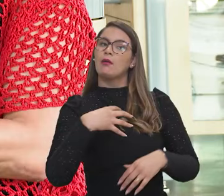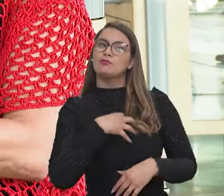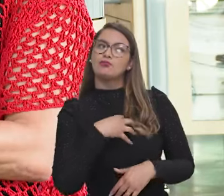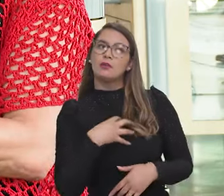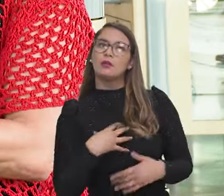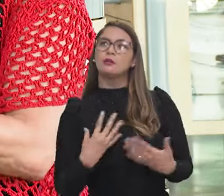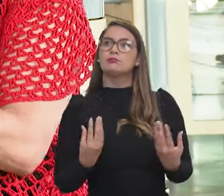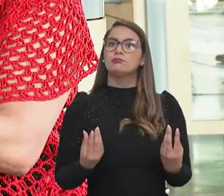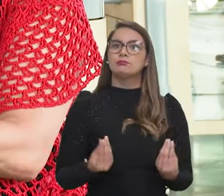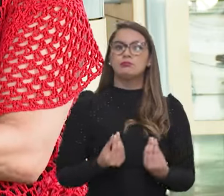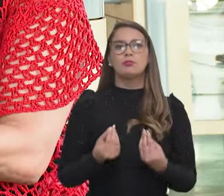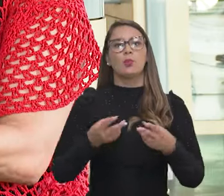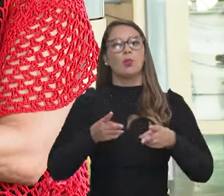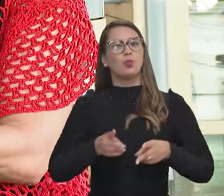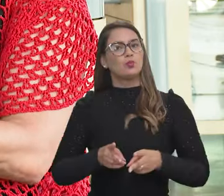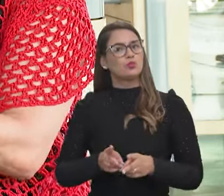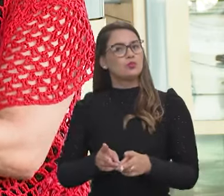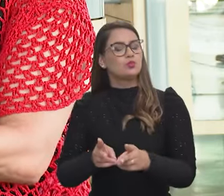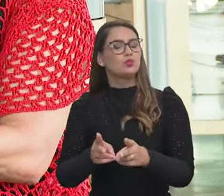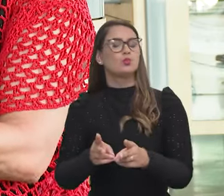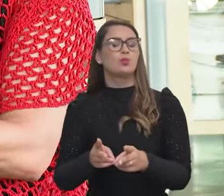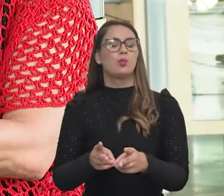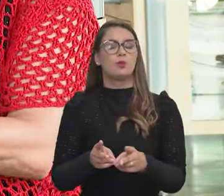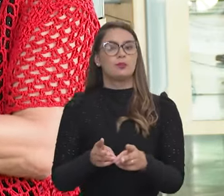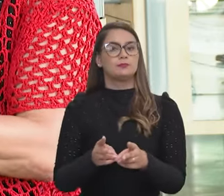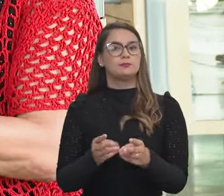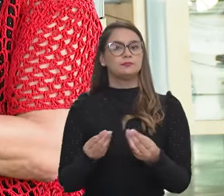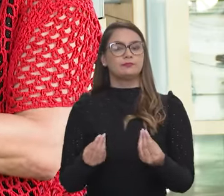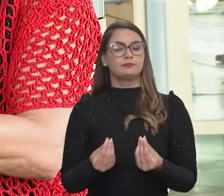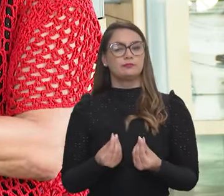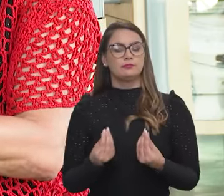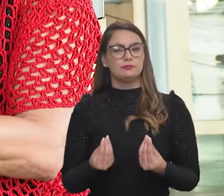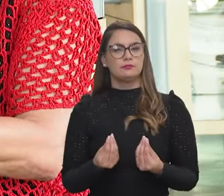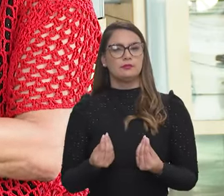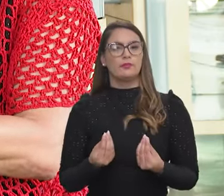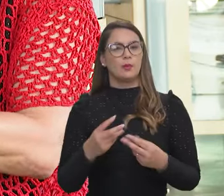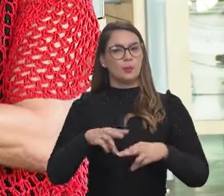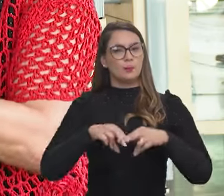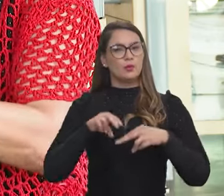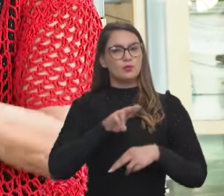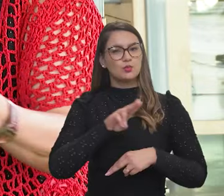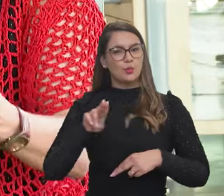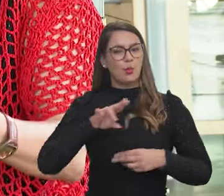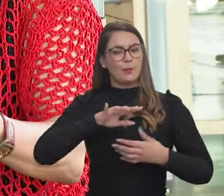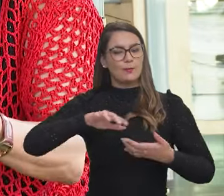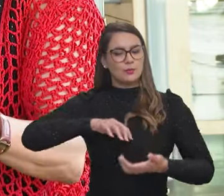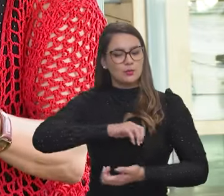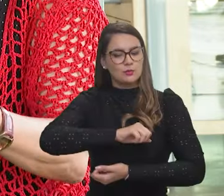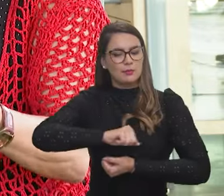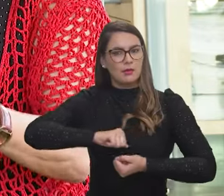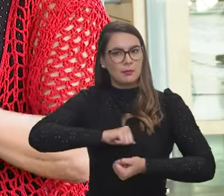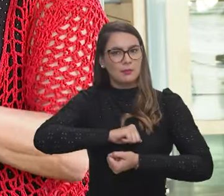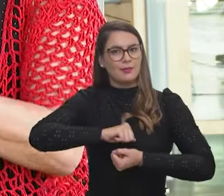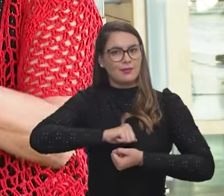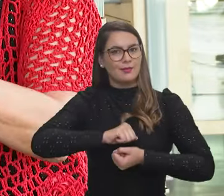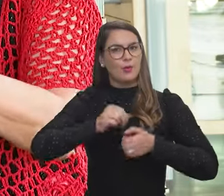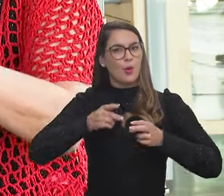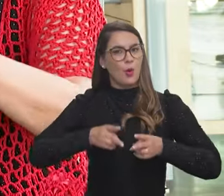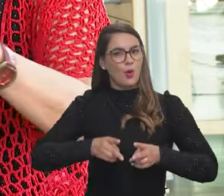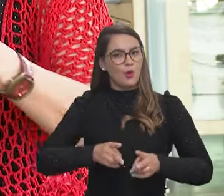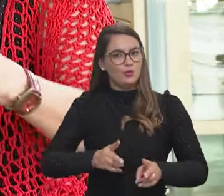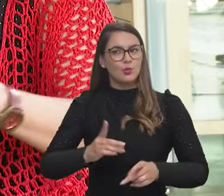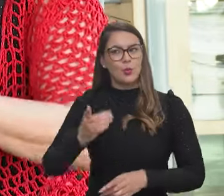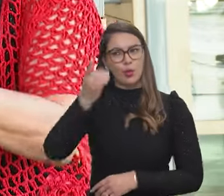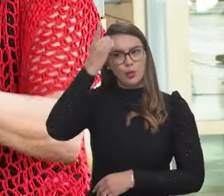faz de uma maneira que mantém, por isso mesmo que o nome é sustentabilidade, mantém